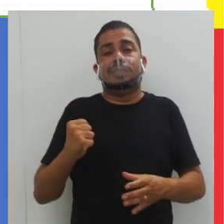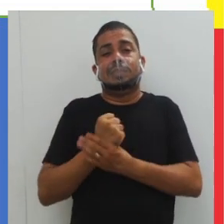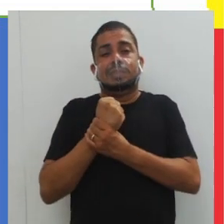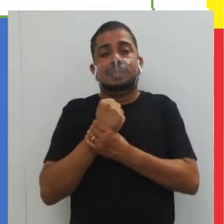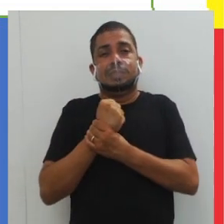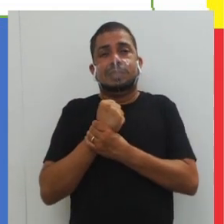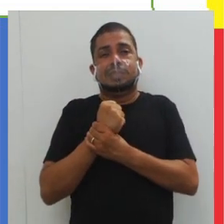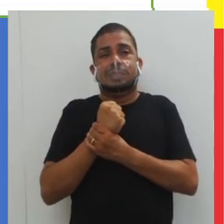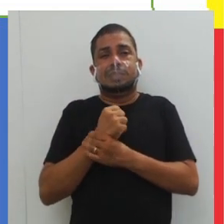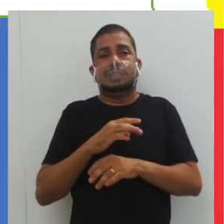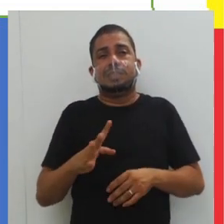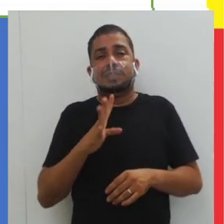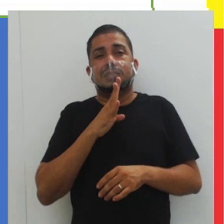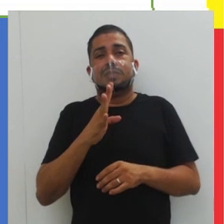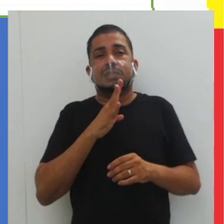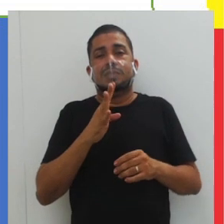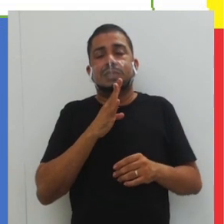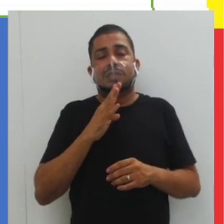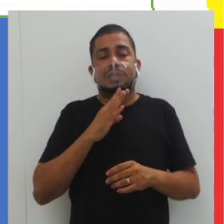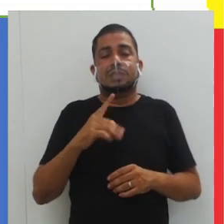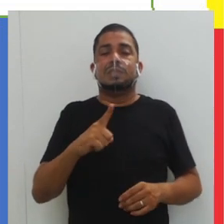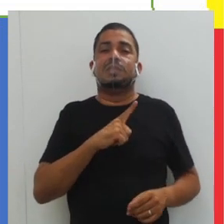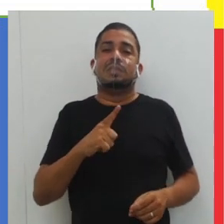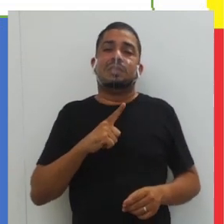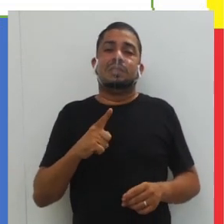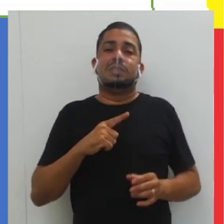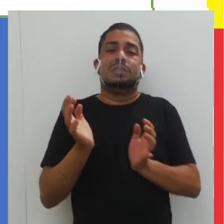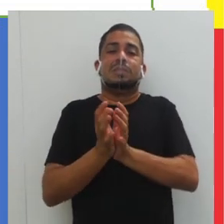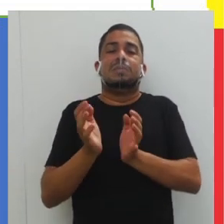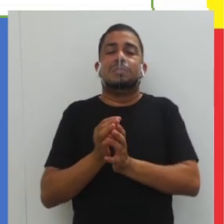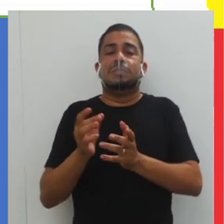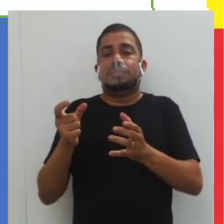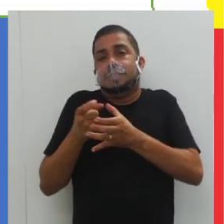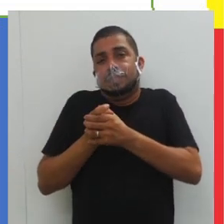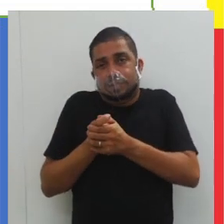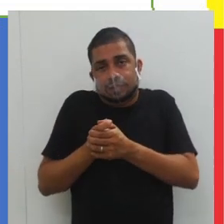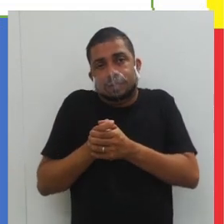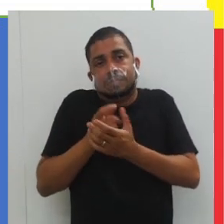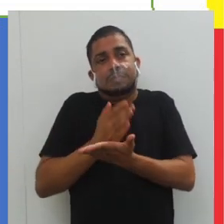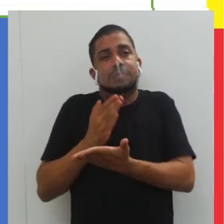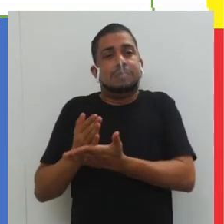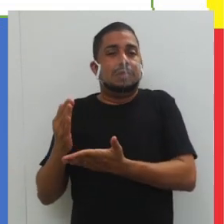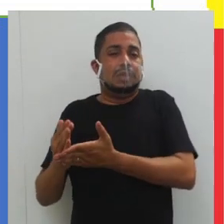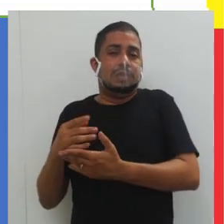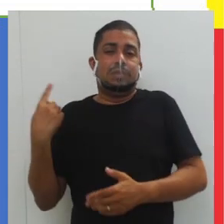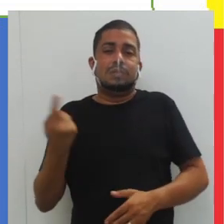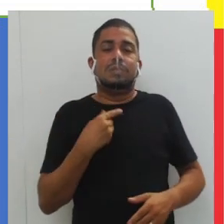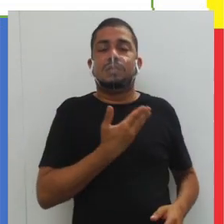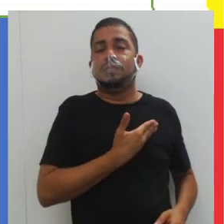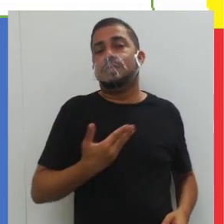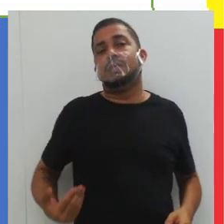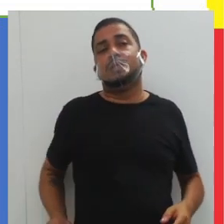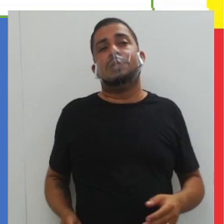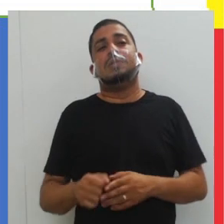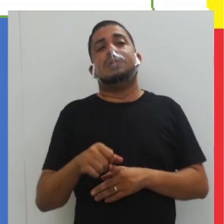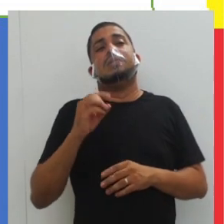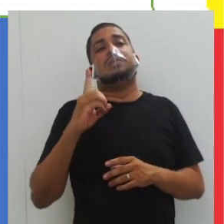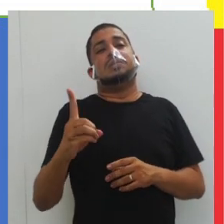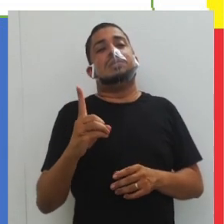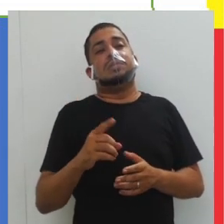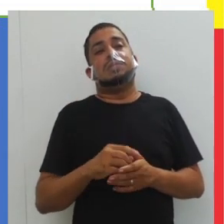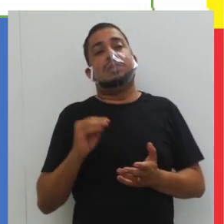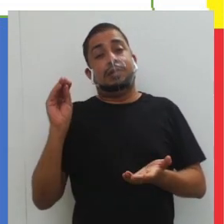resistência em reconhecer a existência dos grupos minoritários por parte do nosso governo? D,